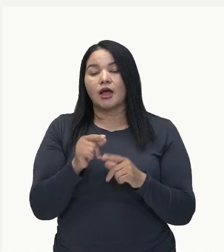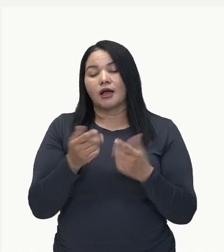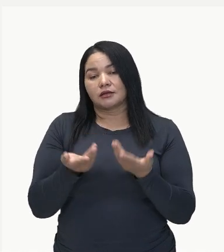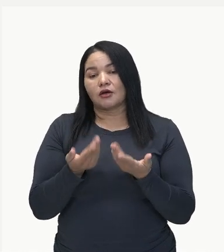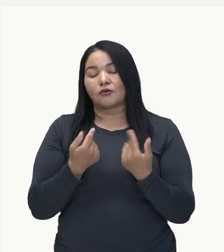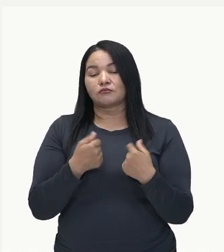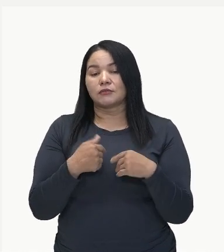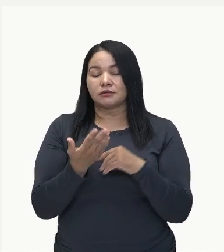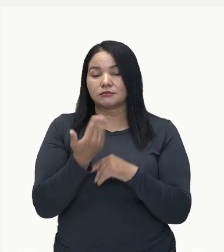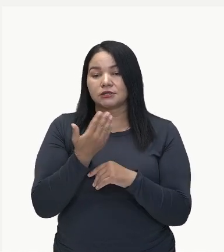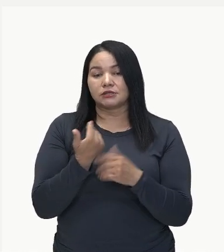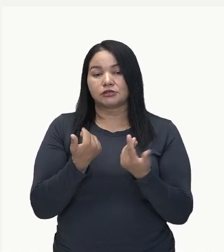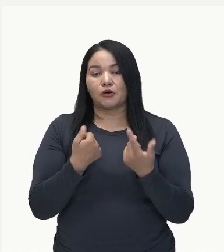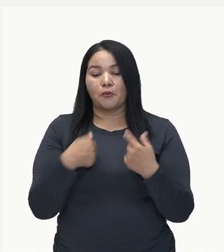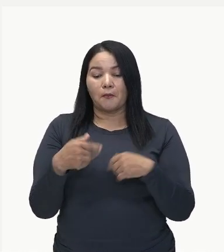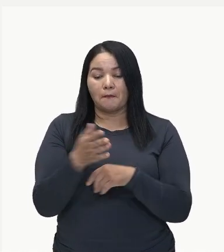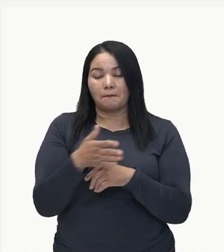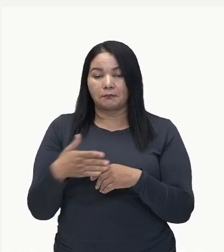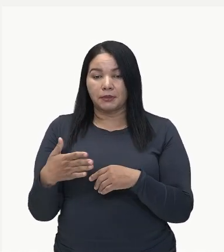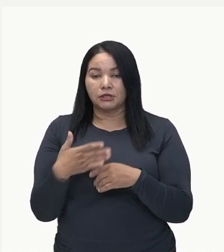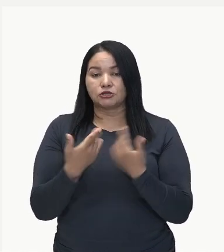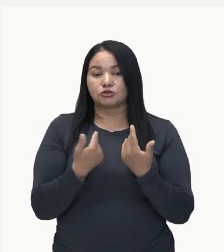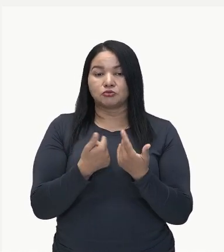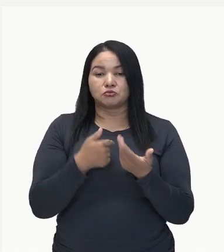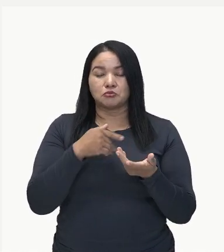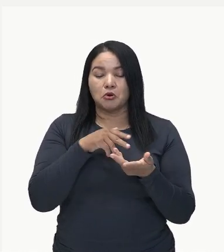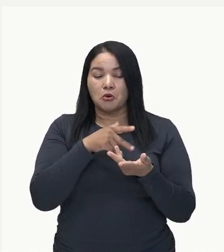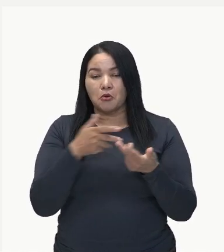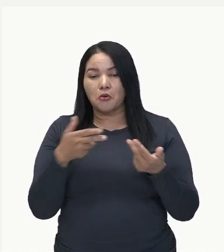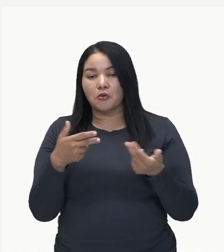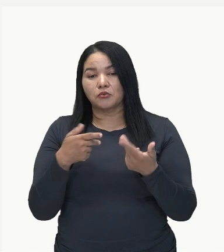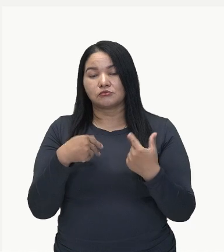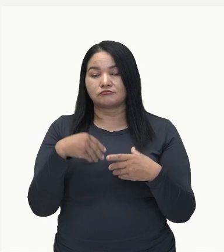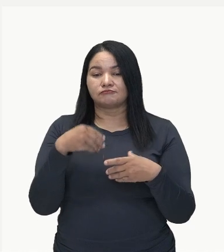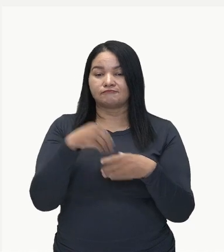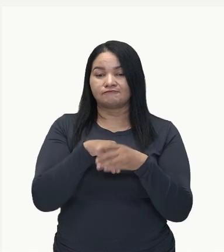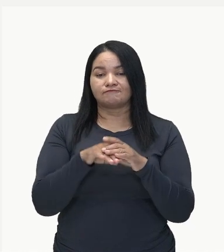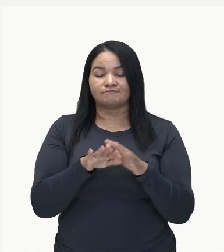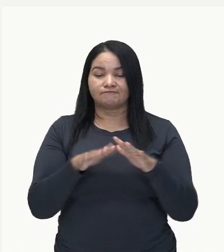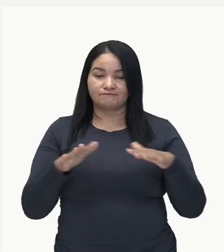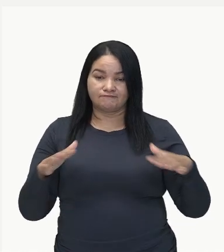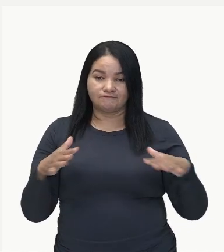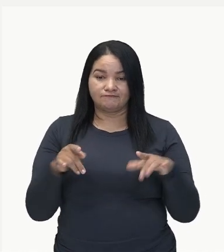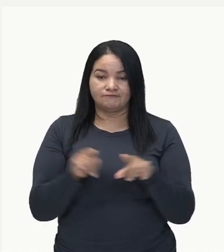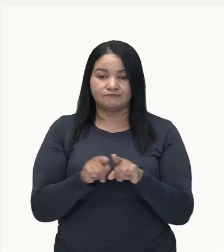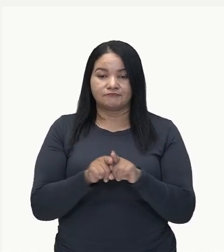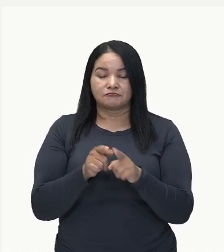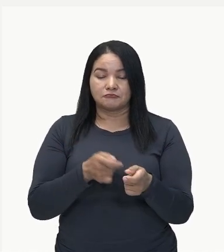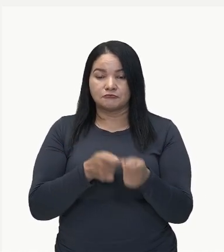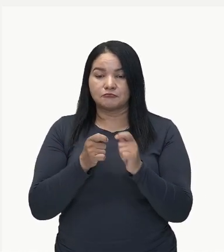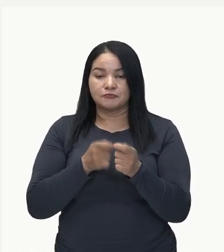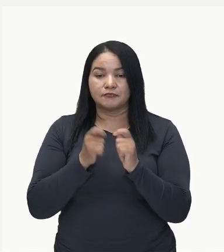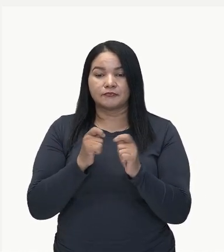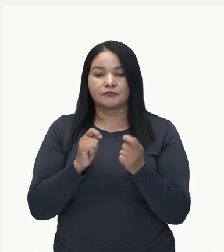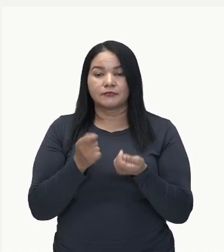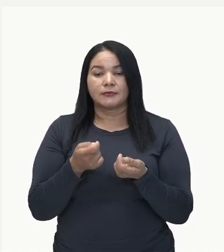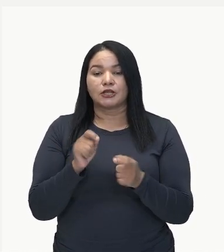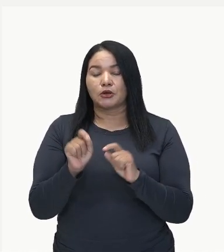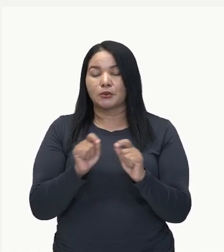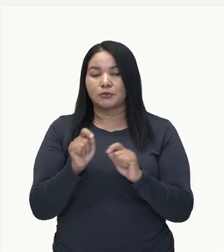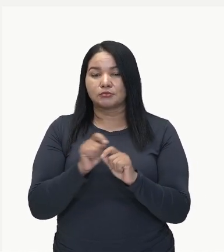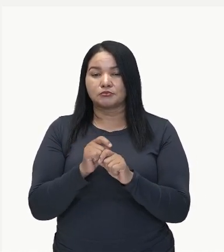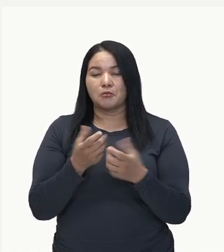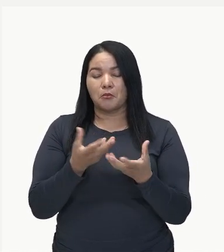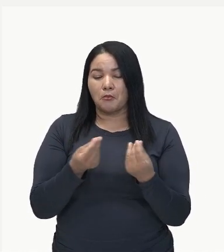os frutos do mar. O país é um dos maiores produtores de pescado, sendo a pesca realizada em larga